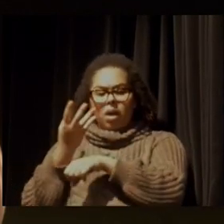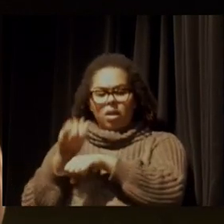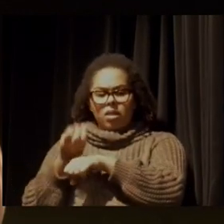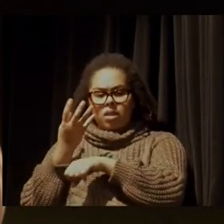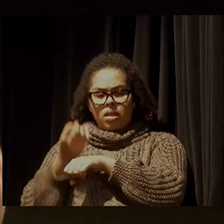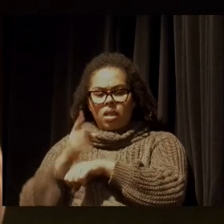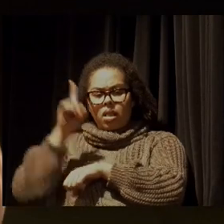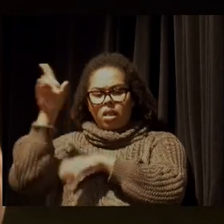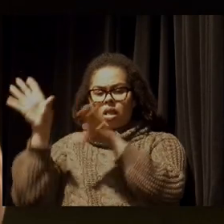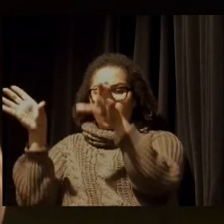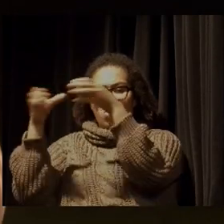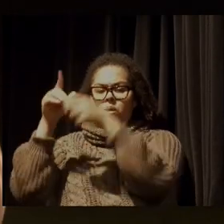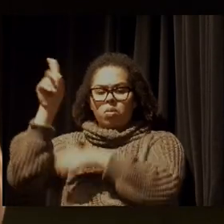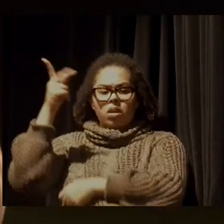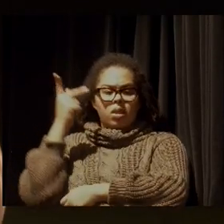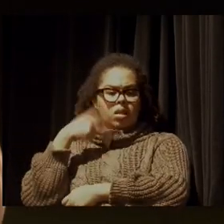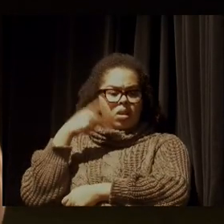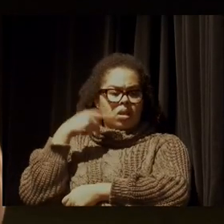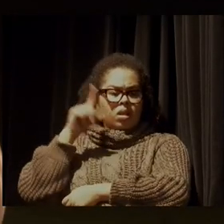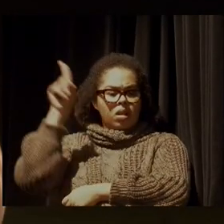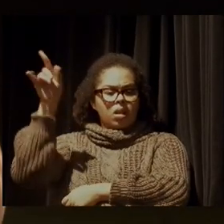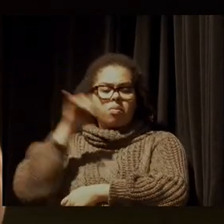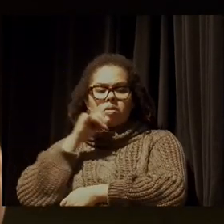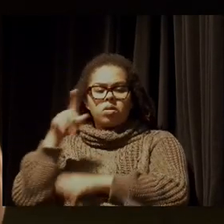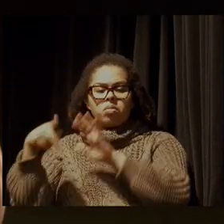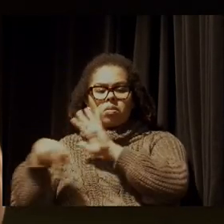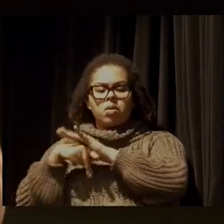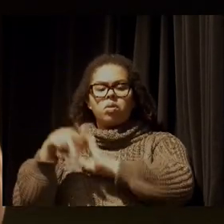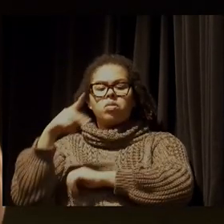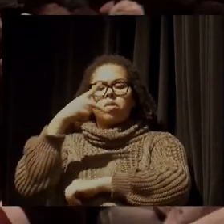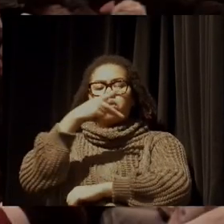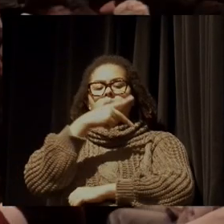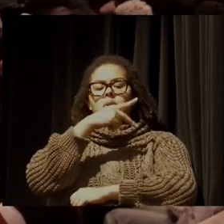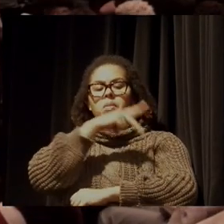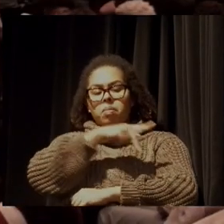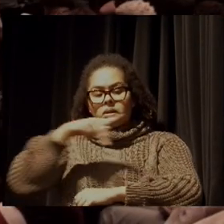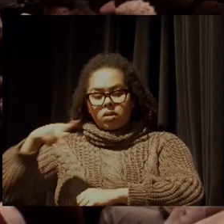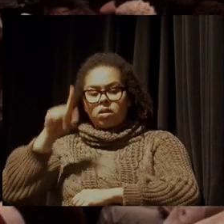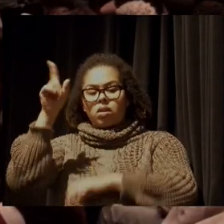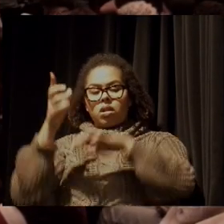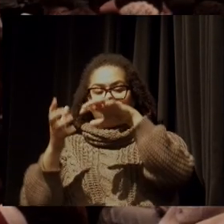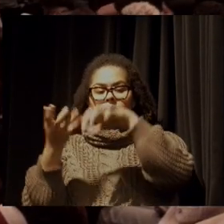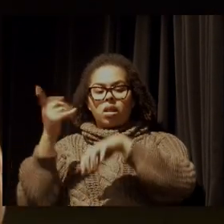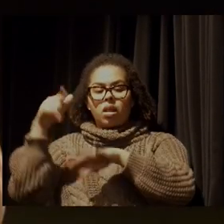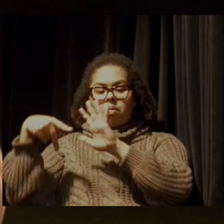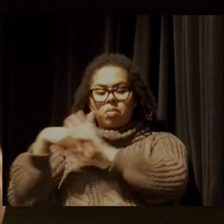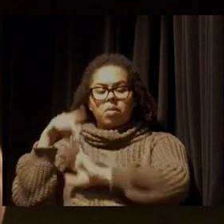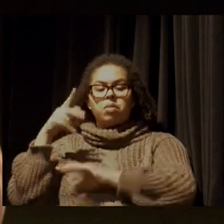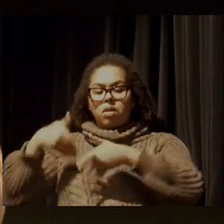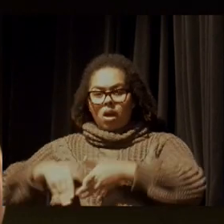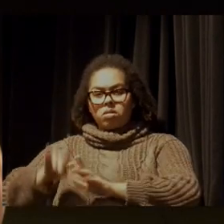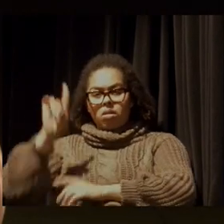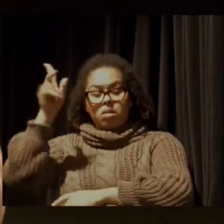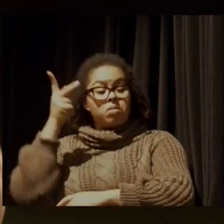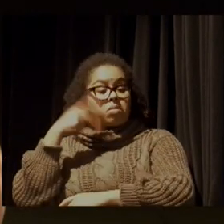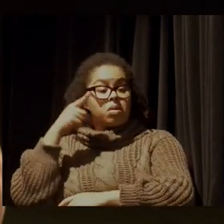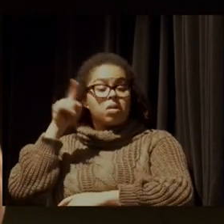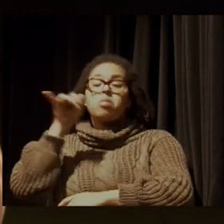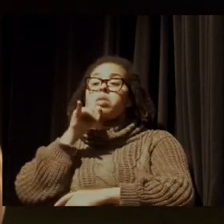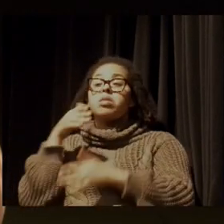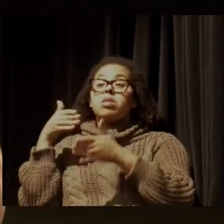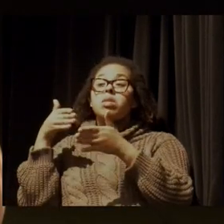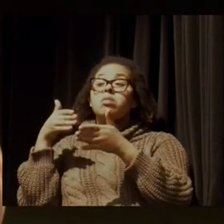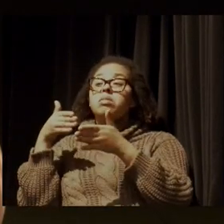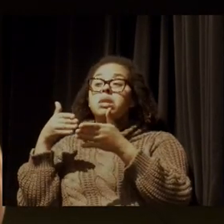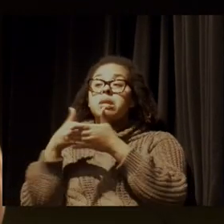da Paraíba e o presidente do Congresso do Senado, chamavam Berto Lucena, era paraibano. E ele impedia